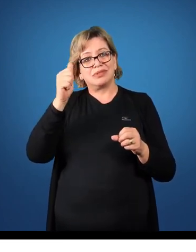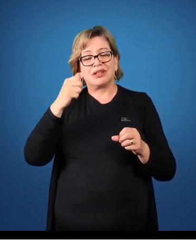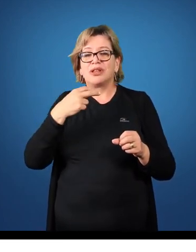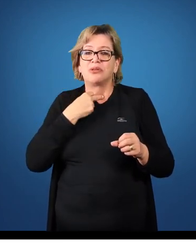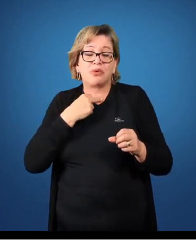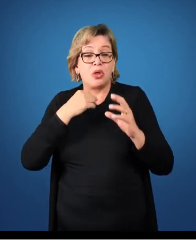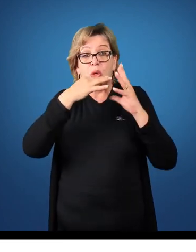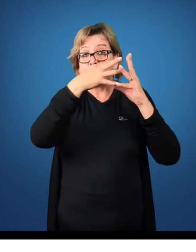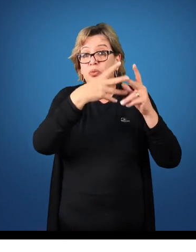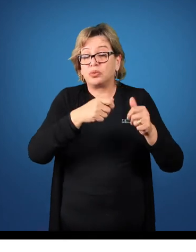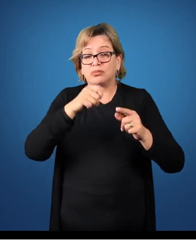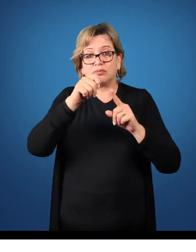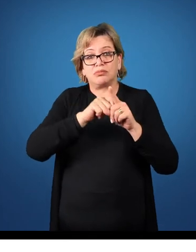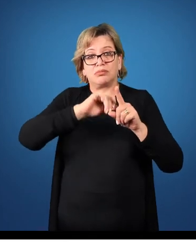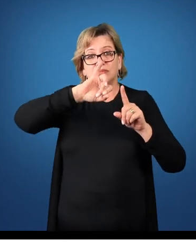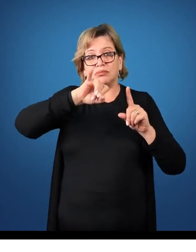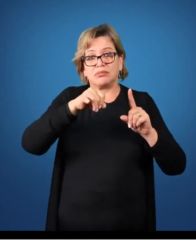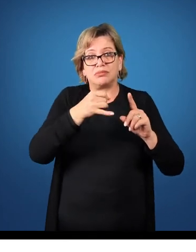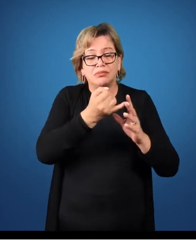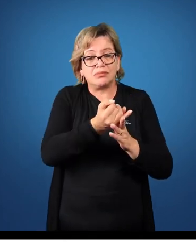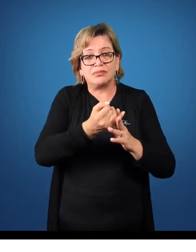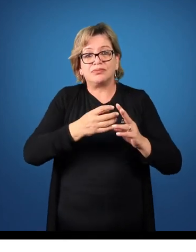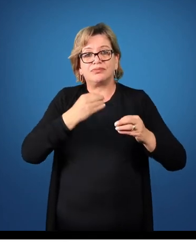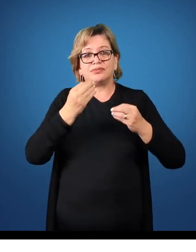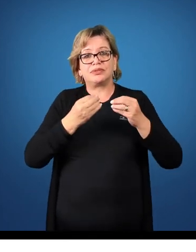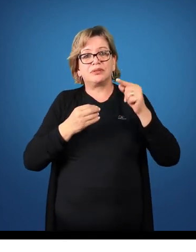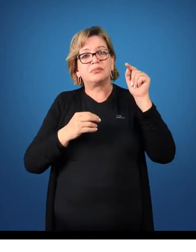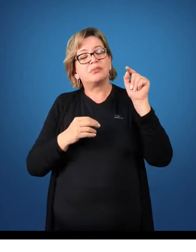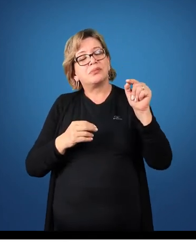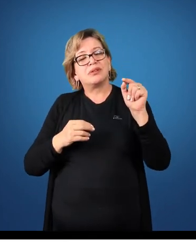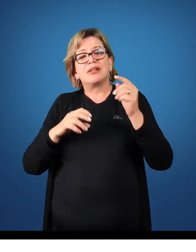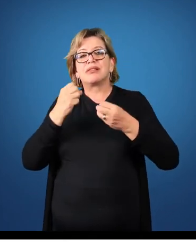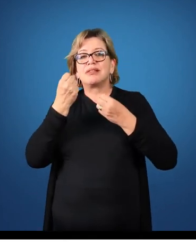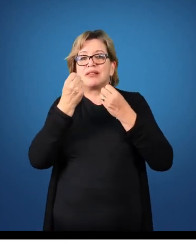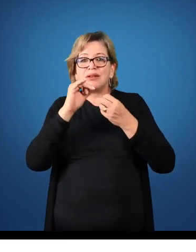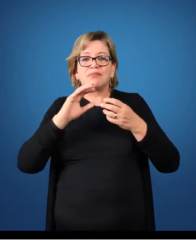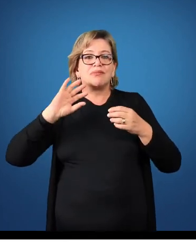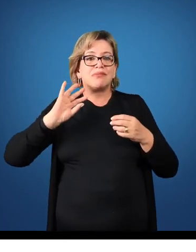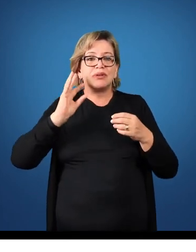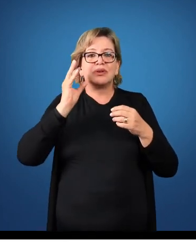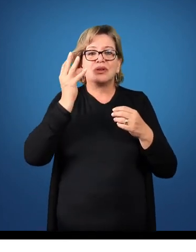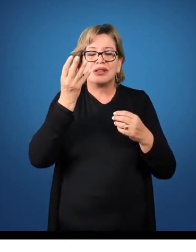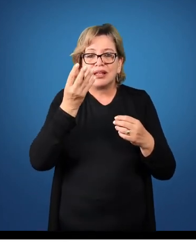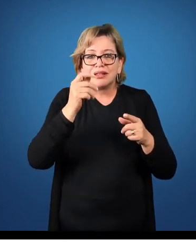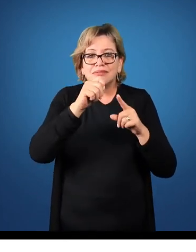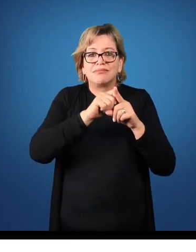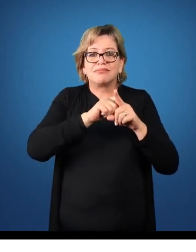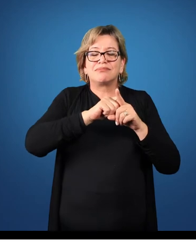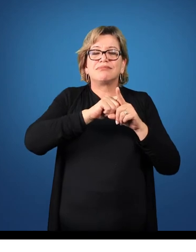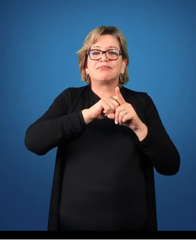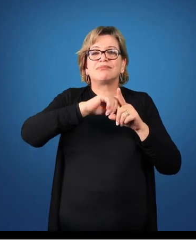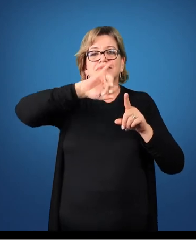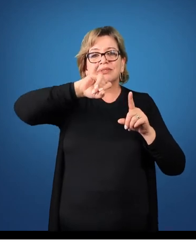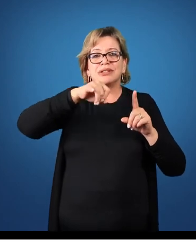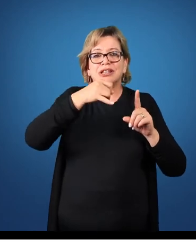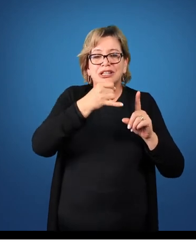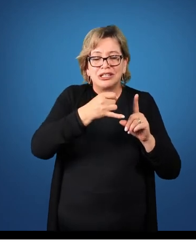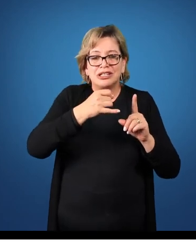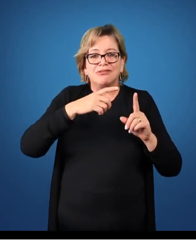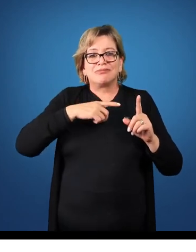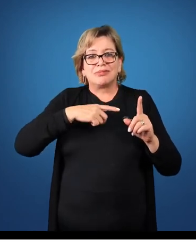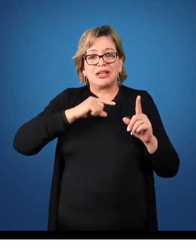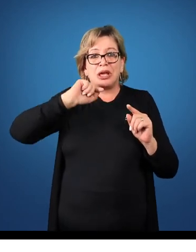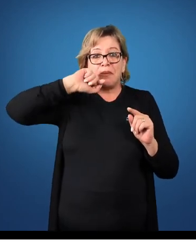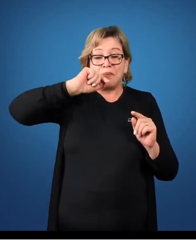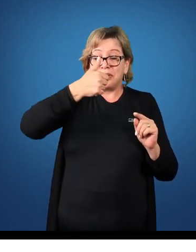porque senão o mês de janeiro vai receber R$.100, deste nosso exemplo, de despesas que não pertencem a